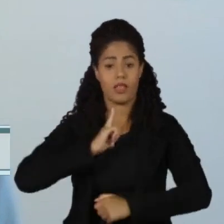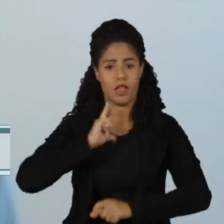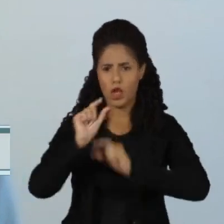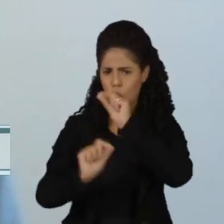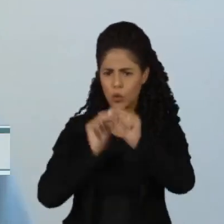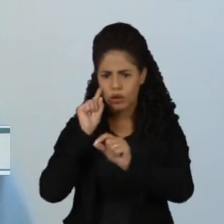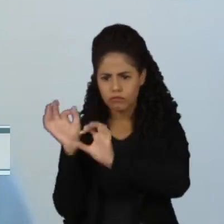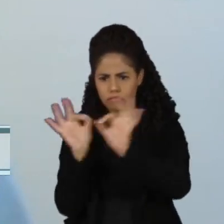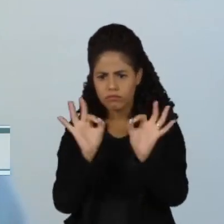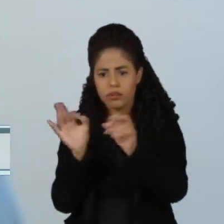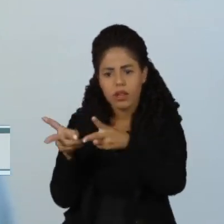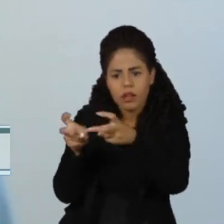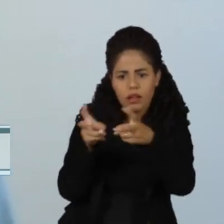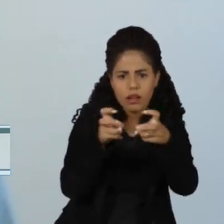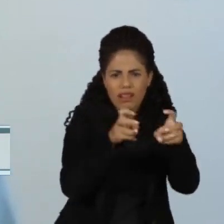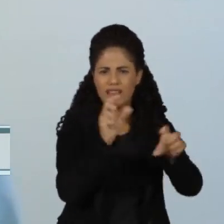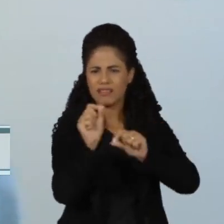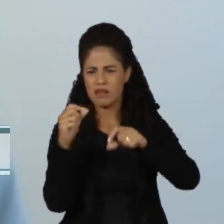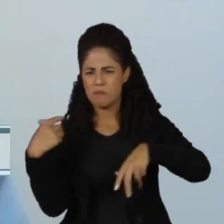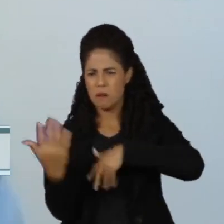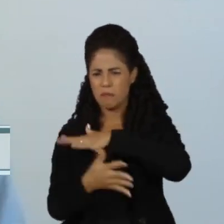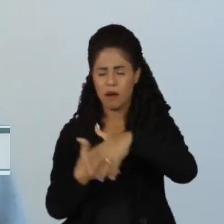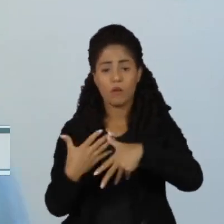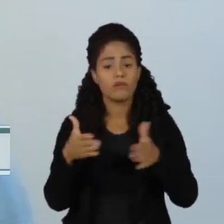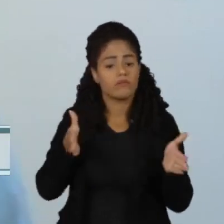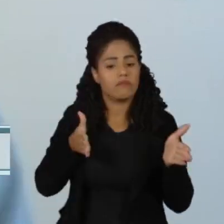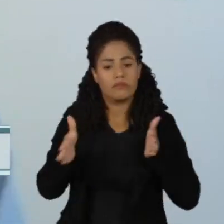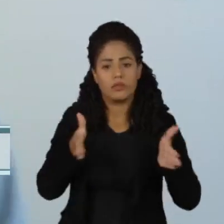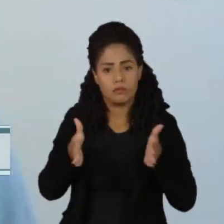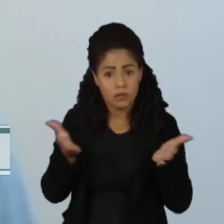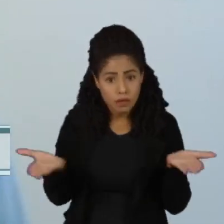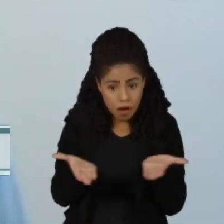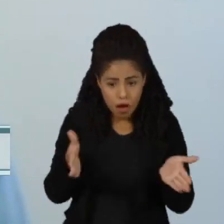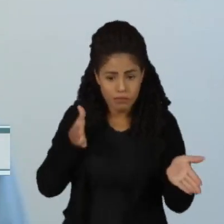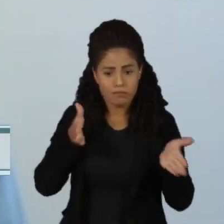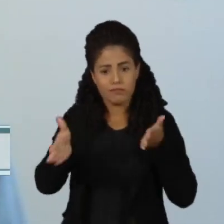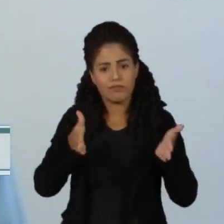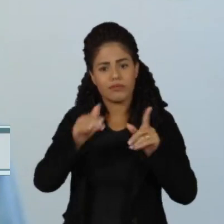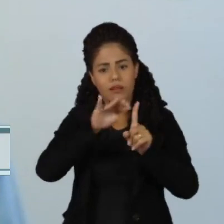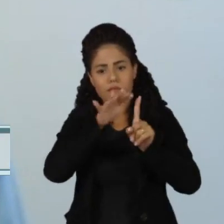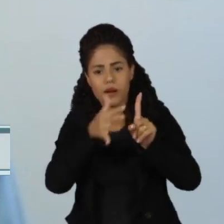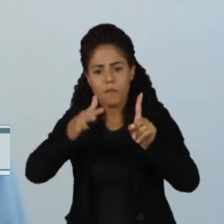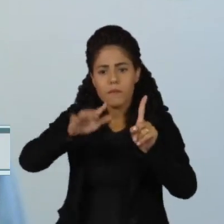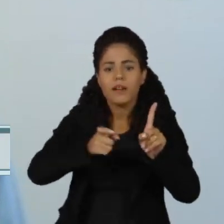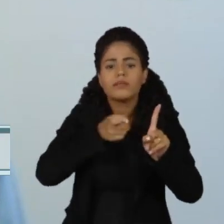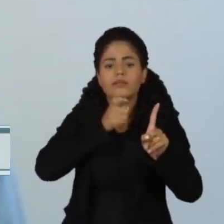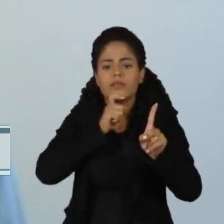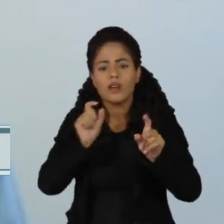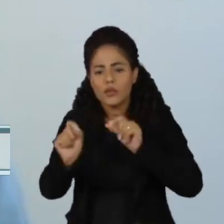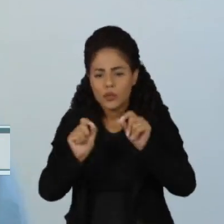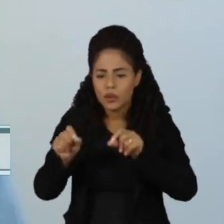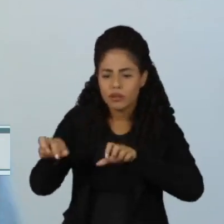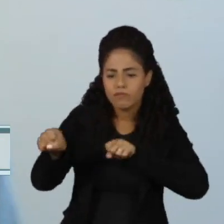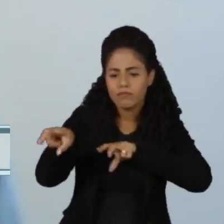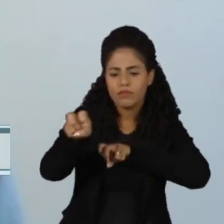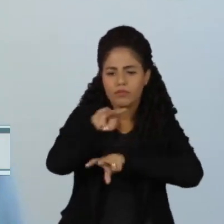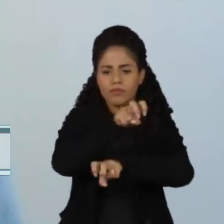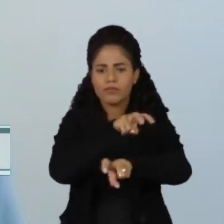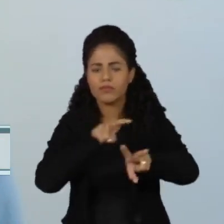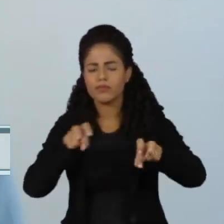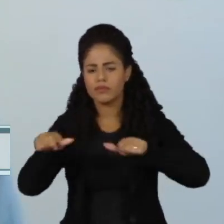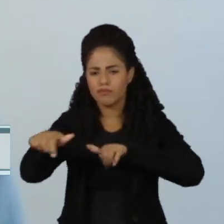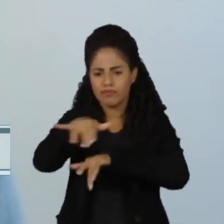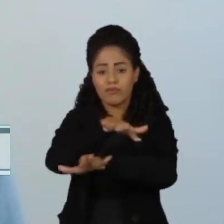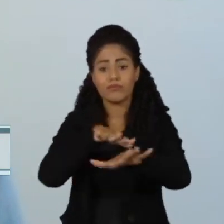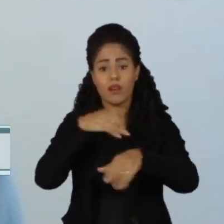assistido a uma desorganização desse período, ou desses períodos de maior circulação dos demais vírus. Este ano,